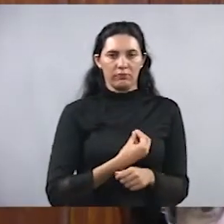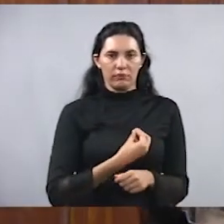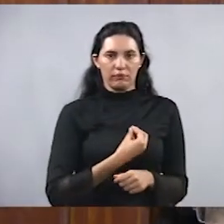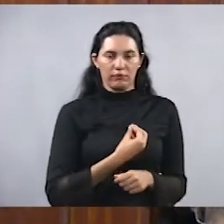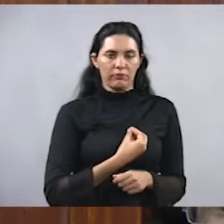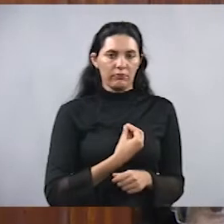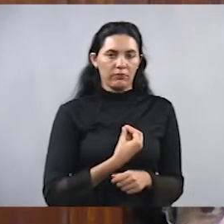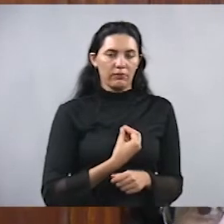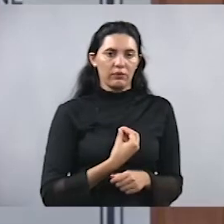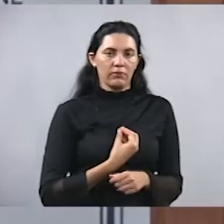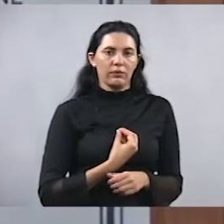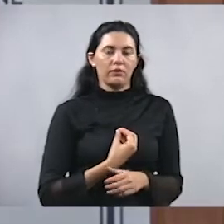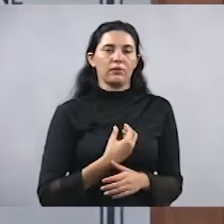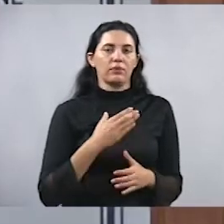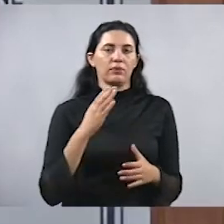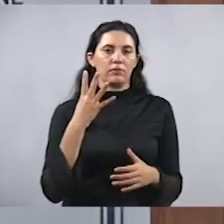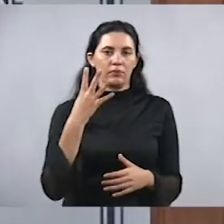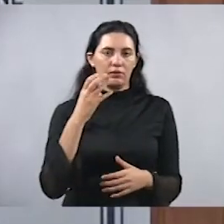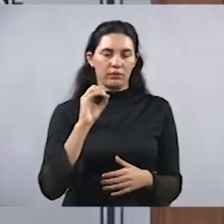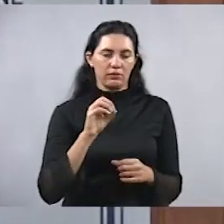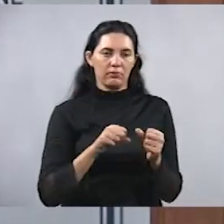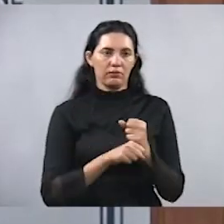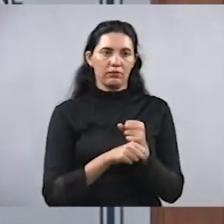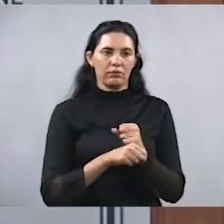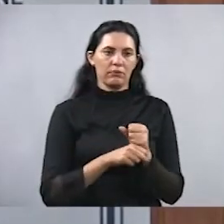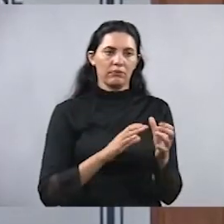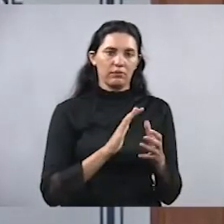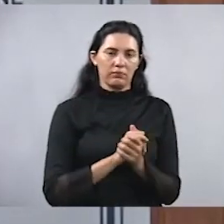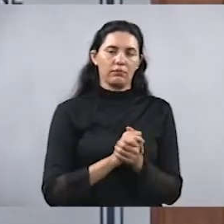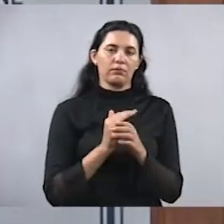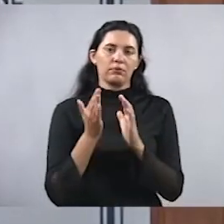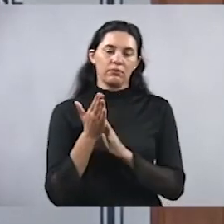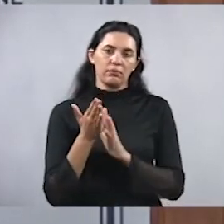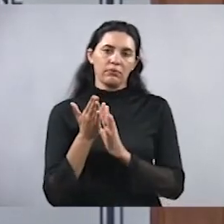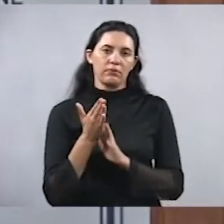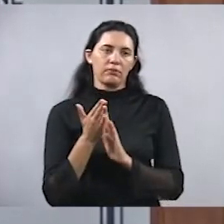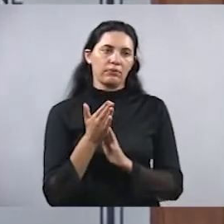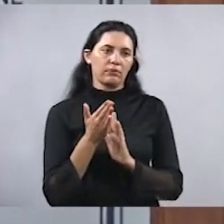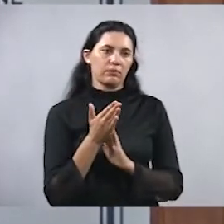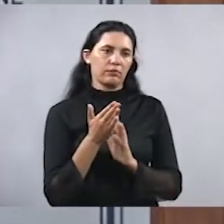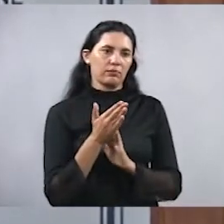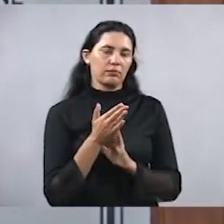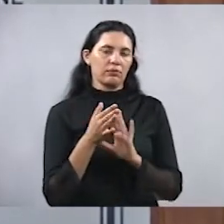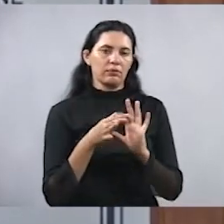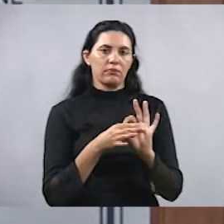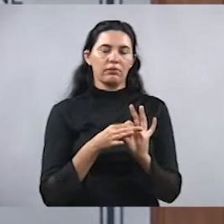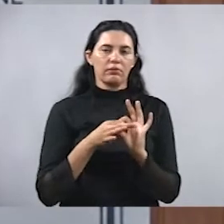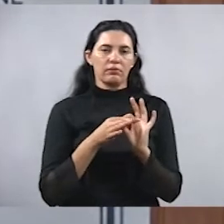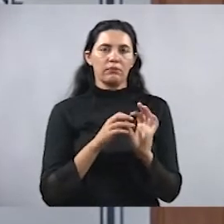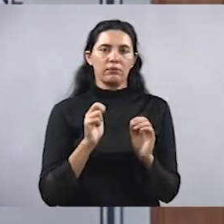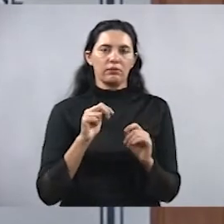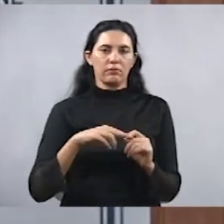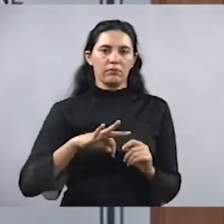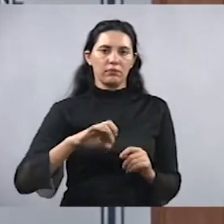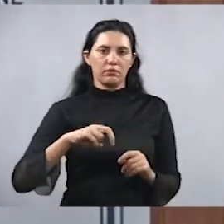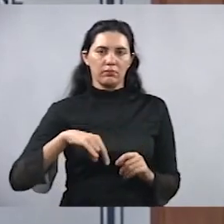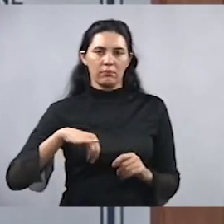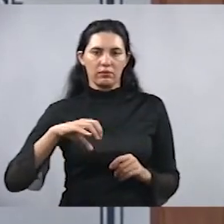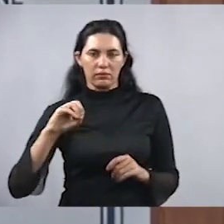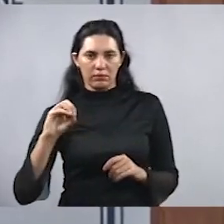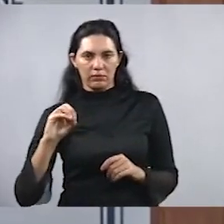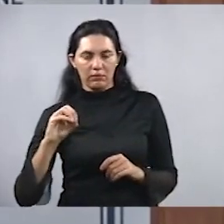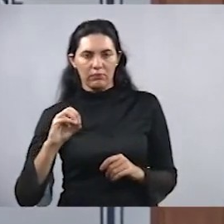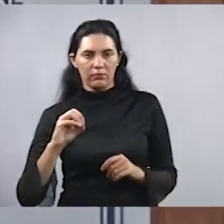40 anos de união. E aqui vai os nossos parabéns. Da União, de Antônio, do